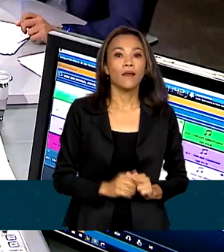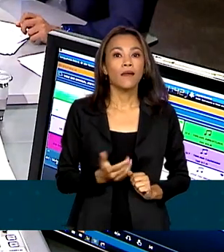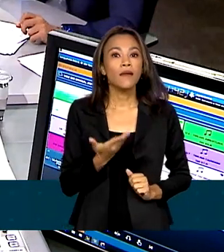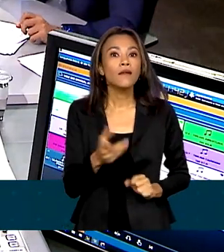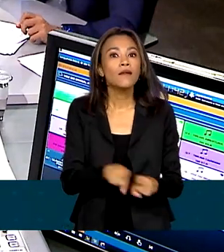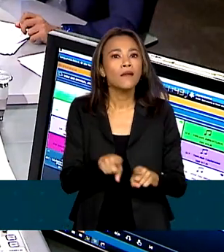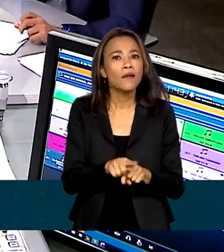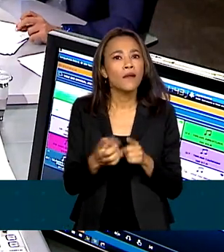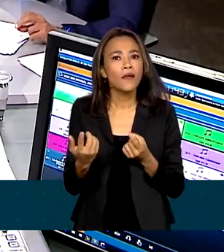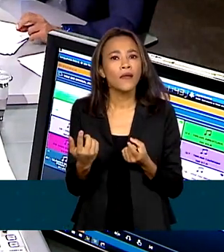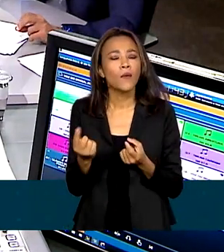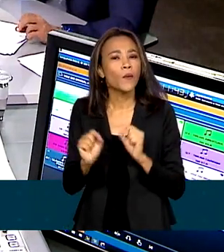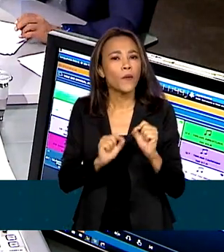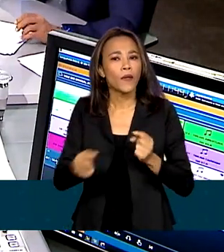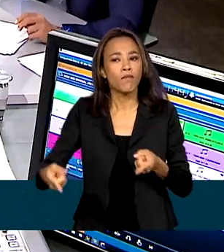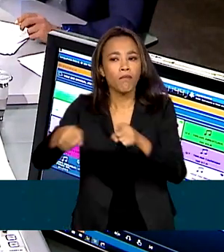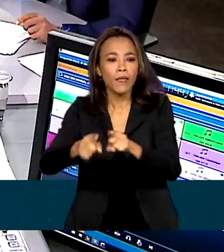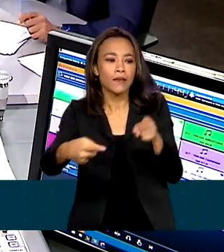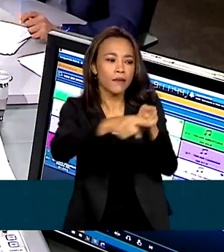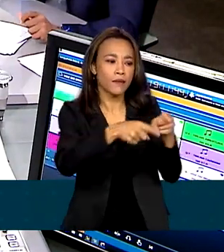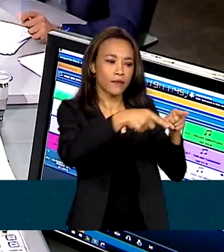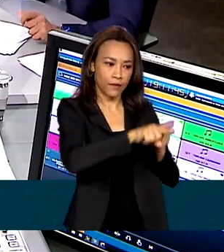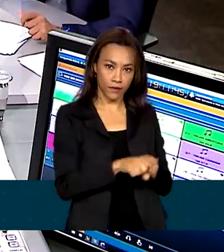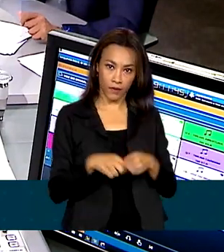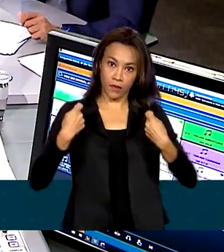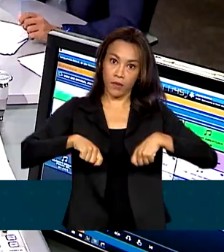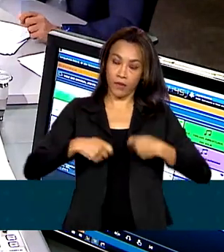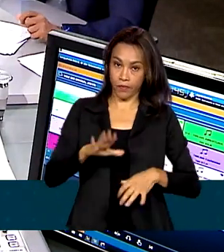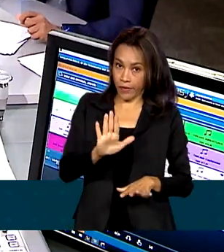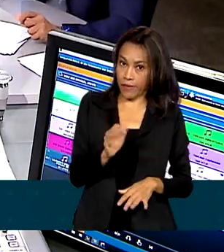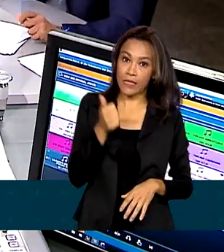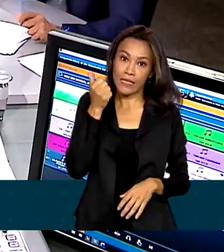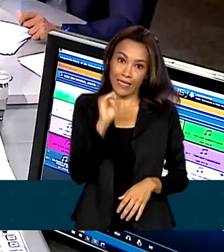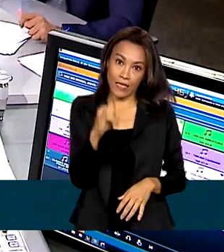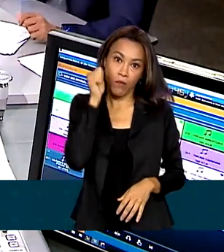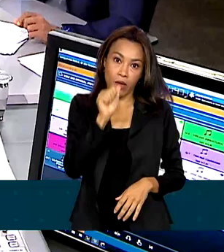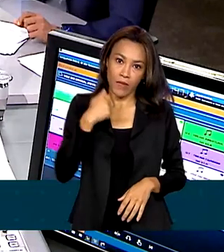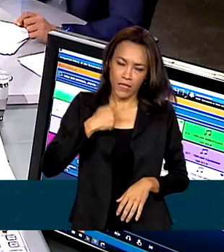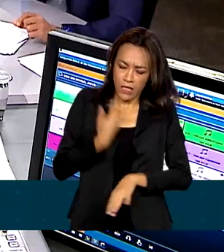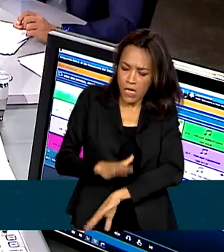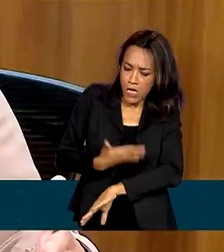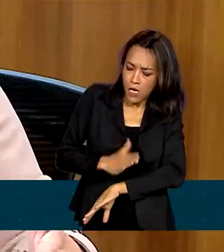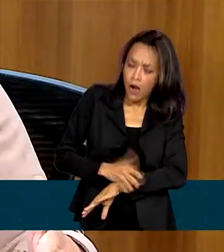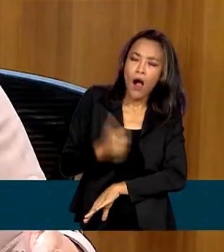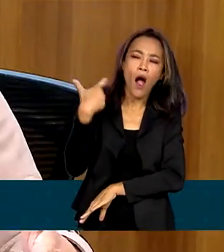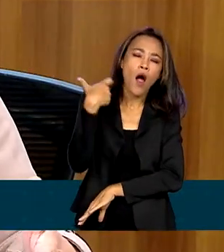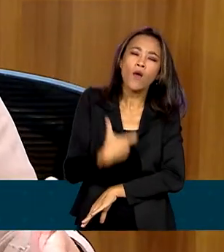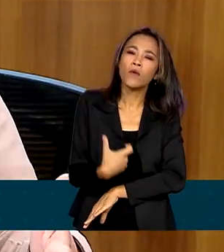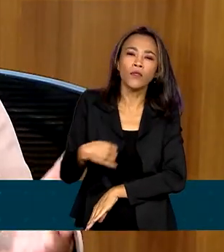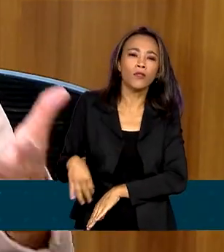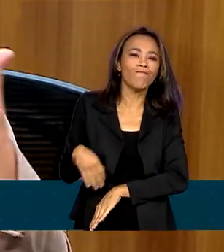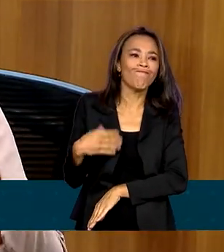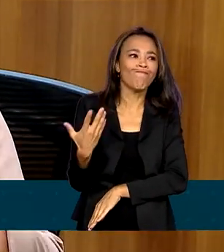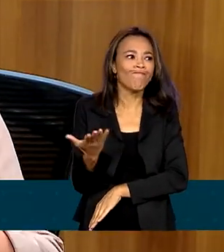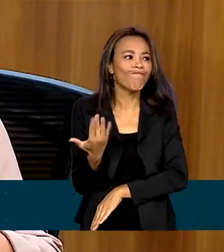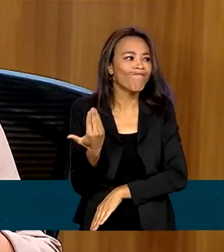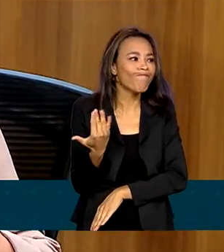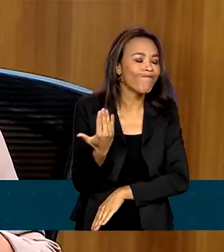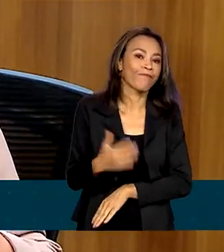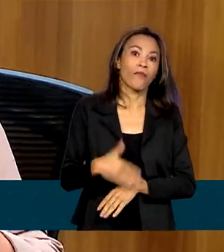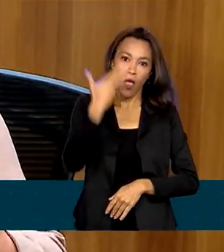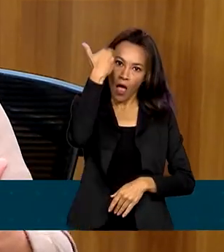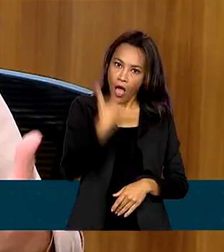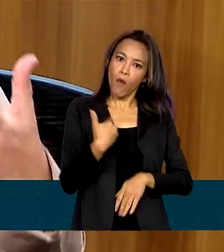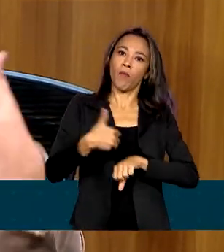as parcerias que têm que serem construídas. Se a mulher precisa ser qualificada, onde é que ela vai ser qualificada? Se ela já é uma